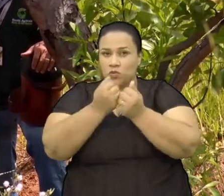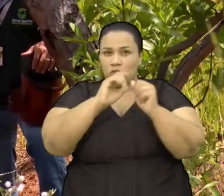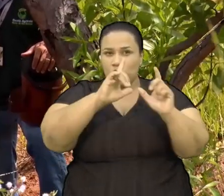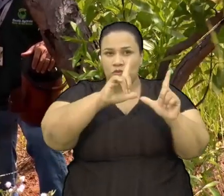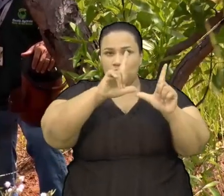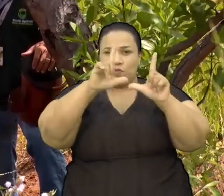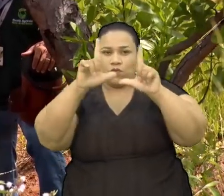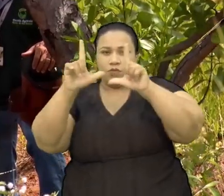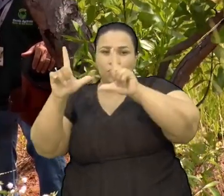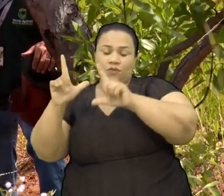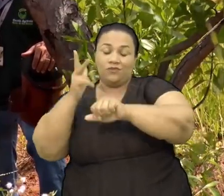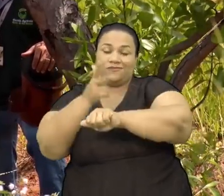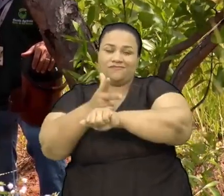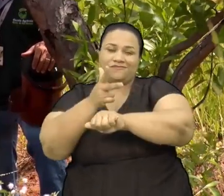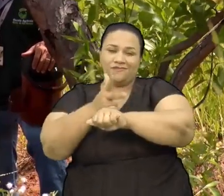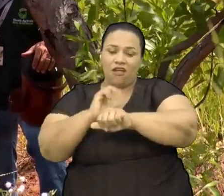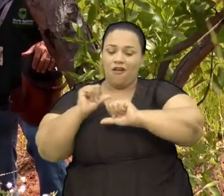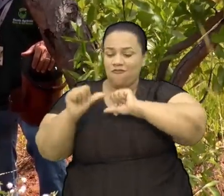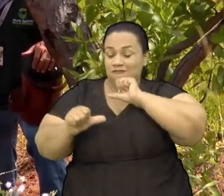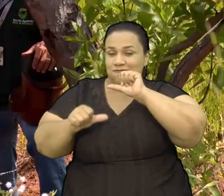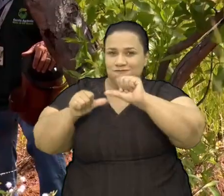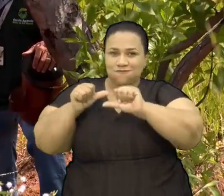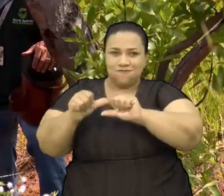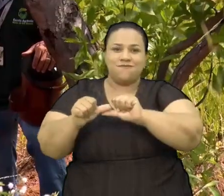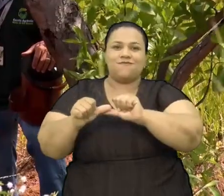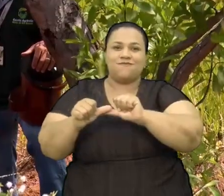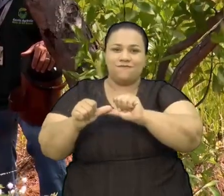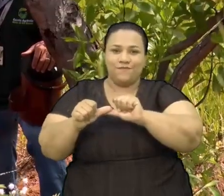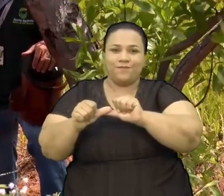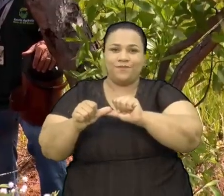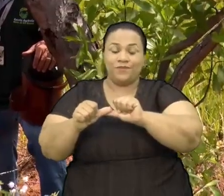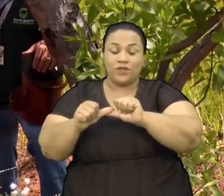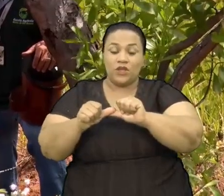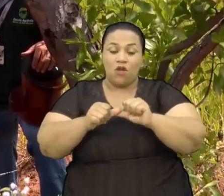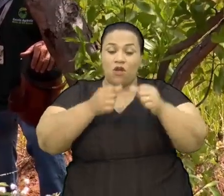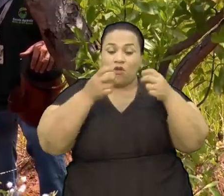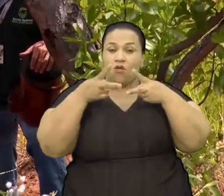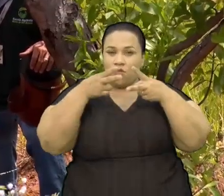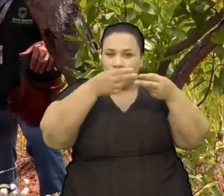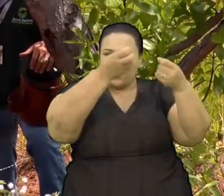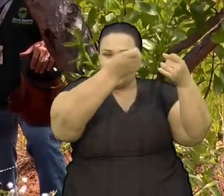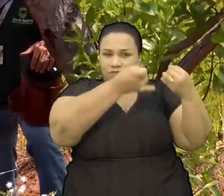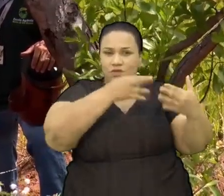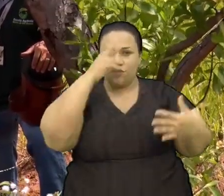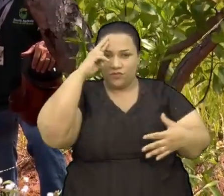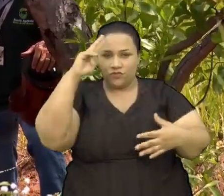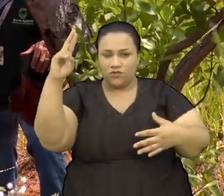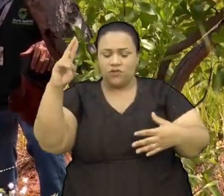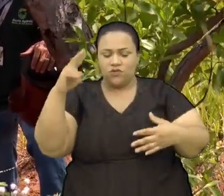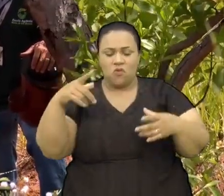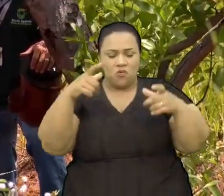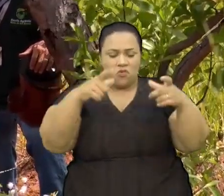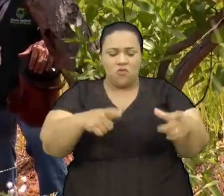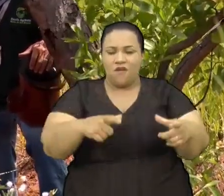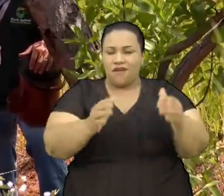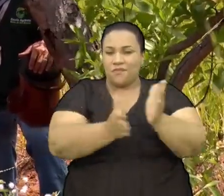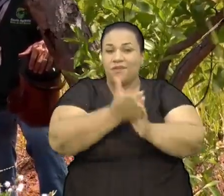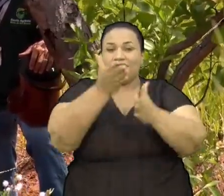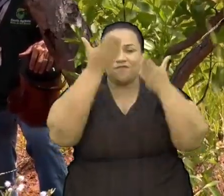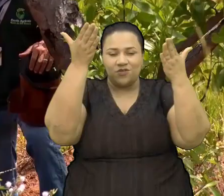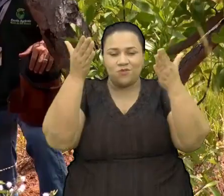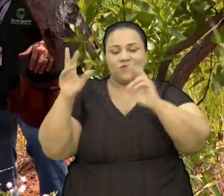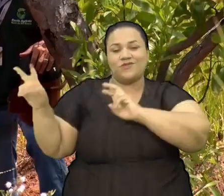Aqui No vídeo Vai se transformar Como disse O diretor Será um polo Maravilhoso